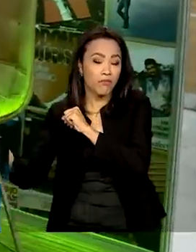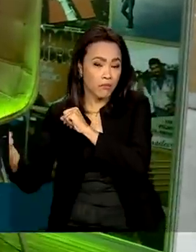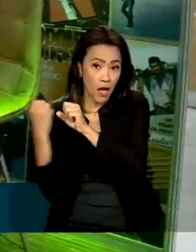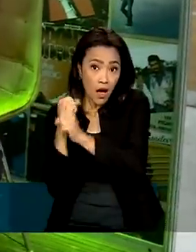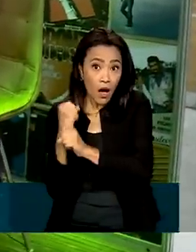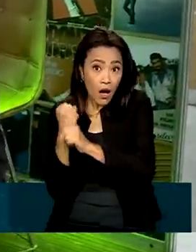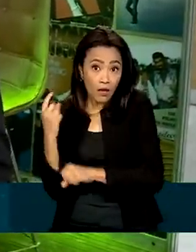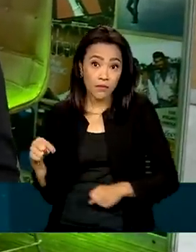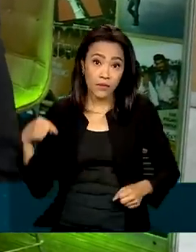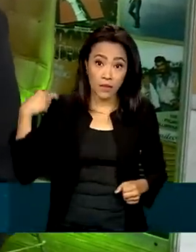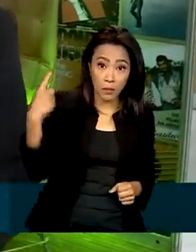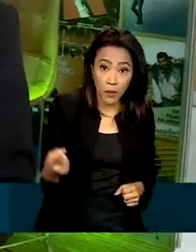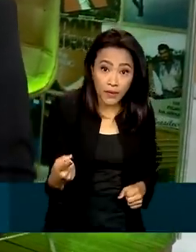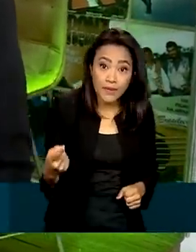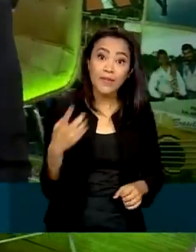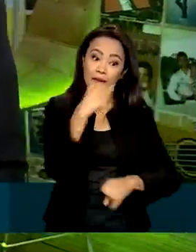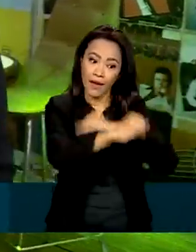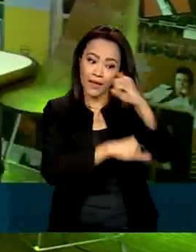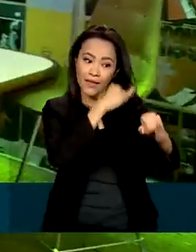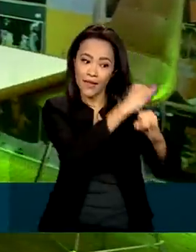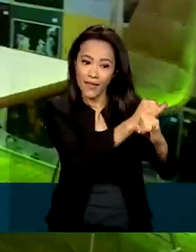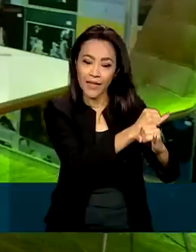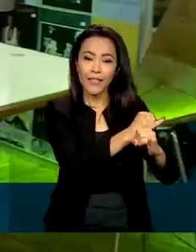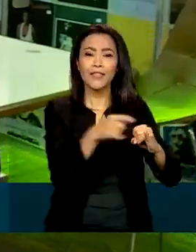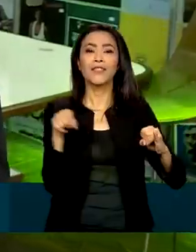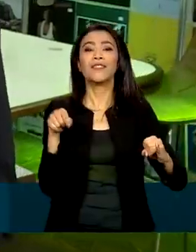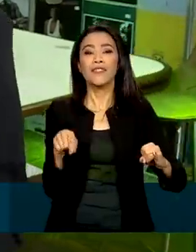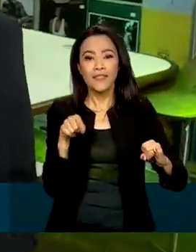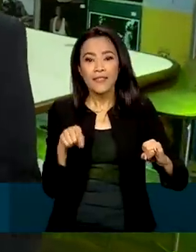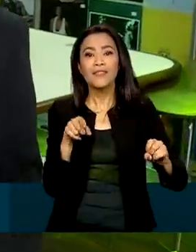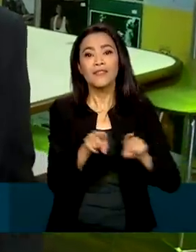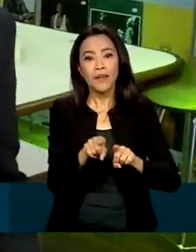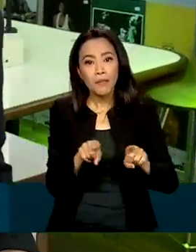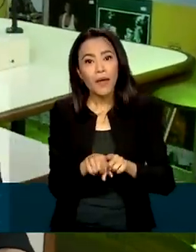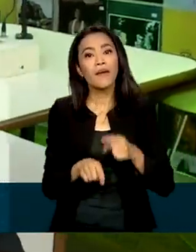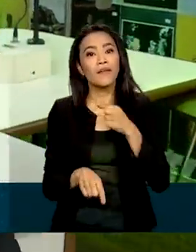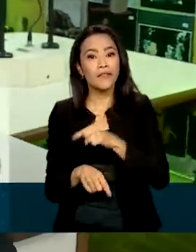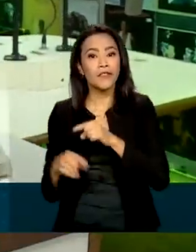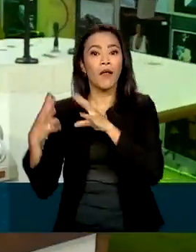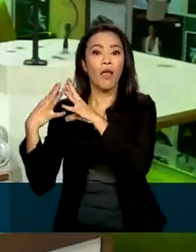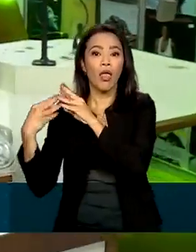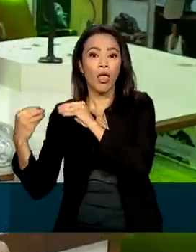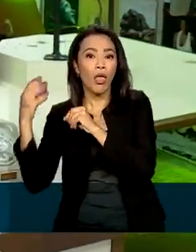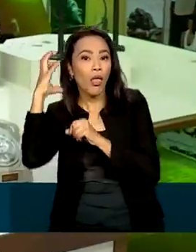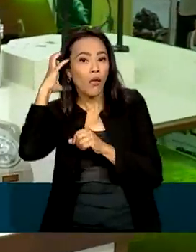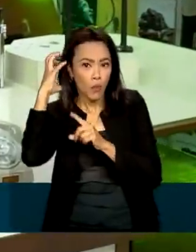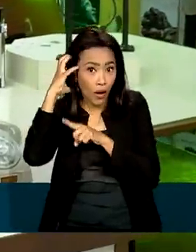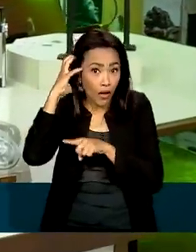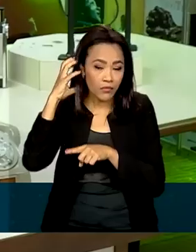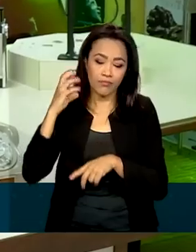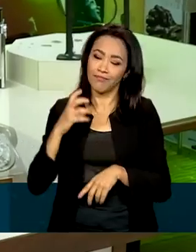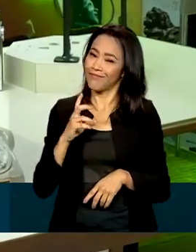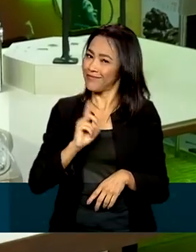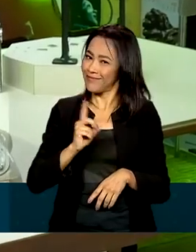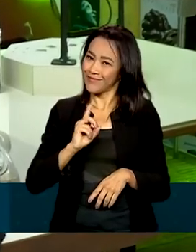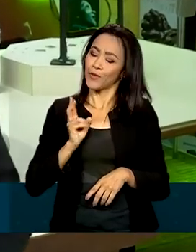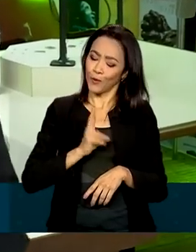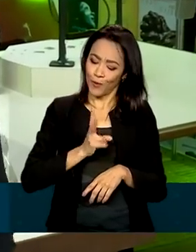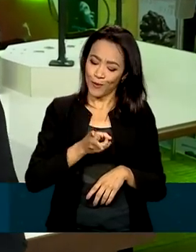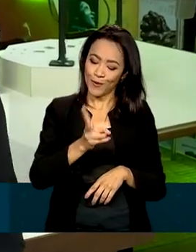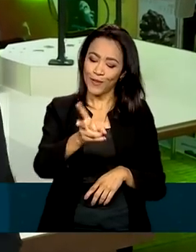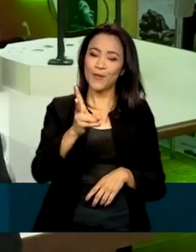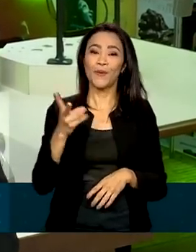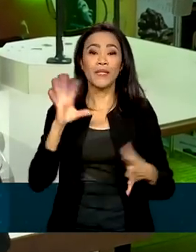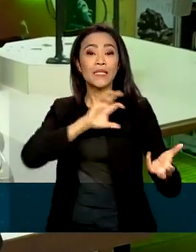depois, foi a vez da internet ameaçar a continuidade do veículo. Mas nesse período, o rádio se modernizou e entrou para a era